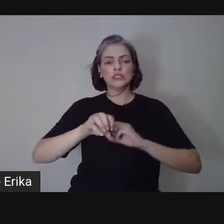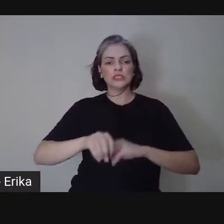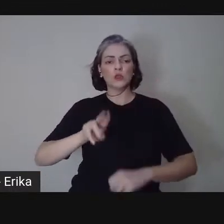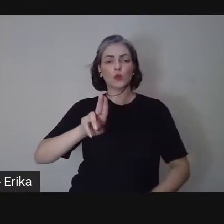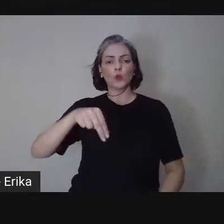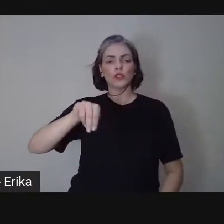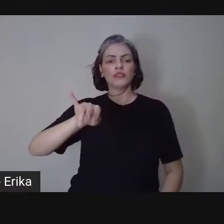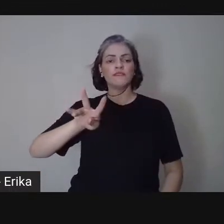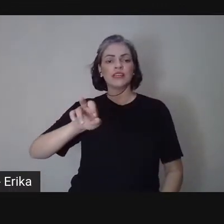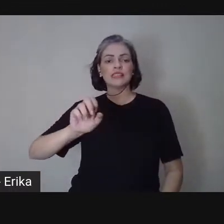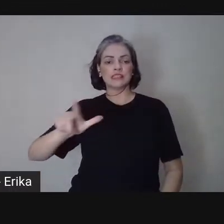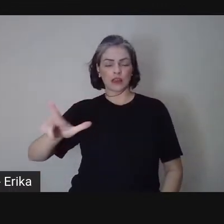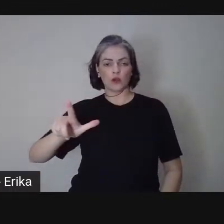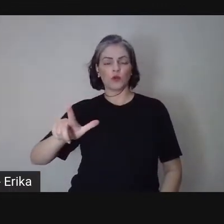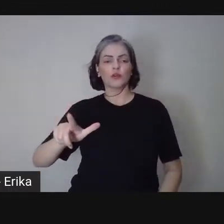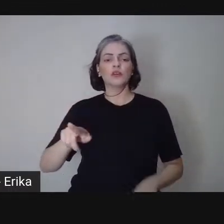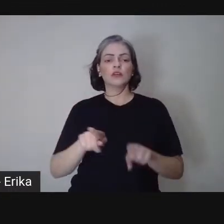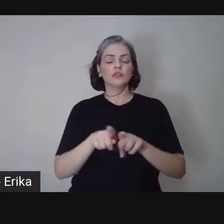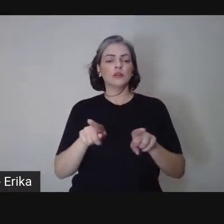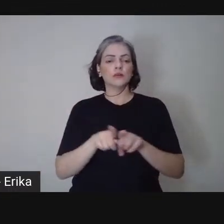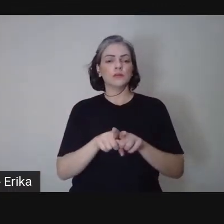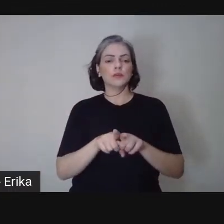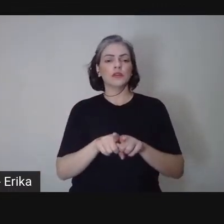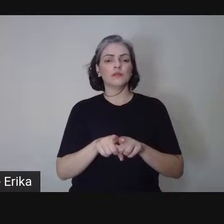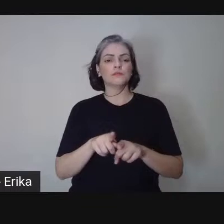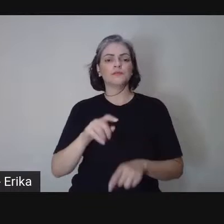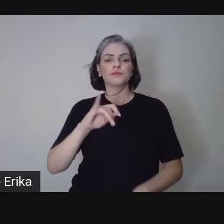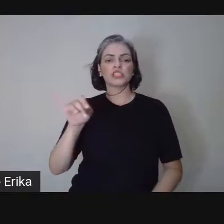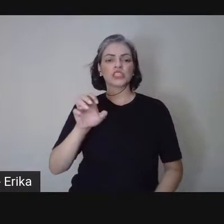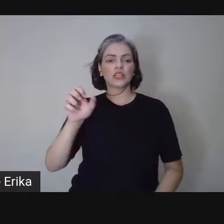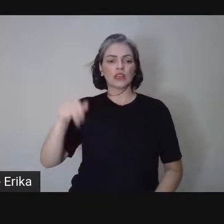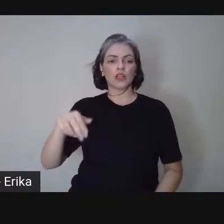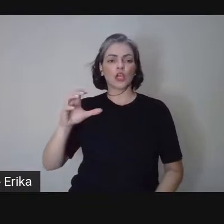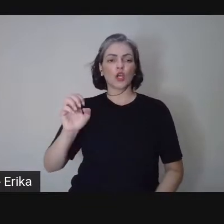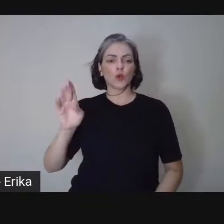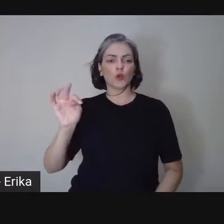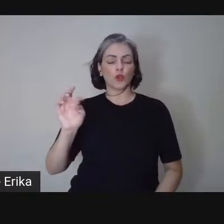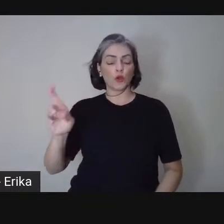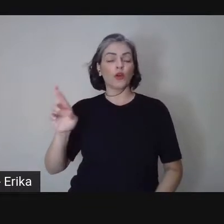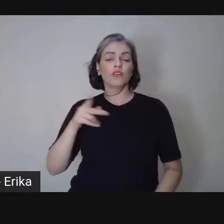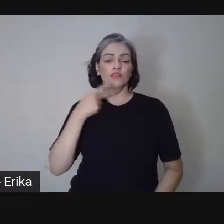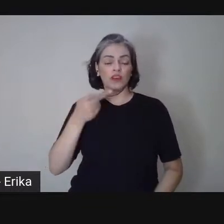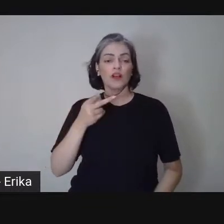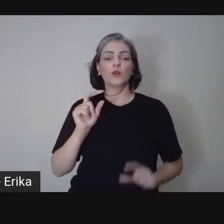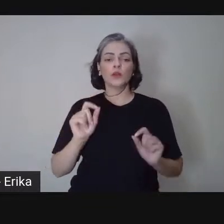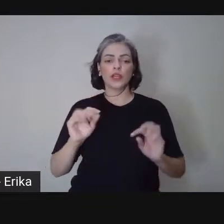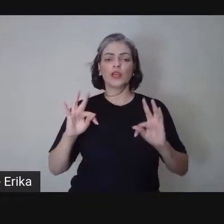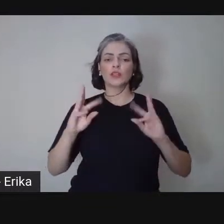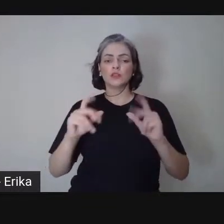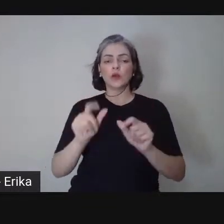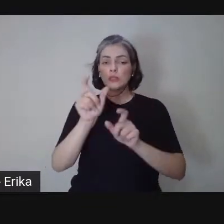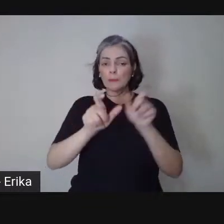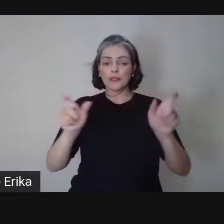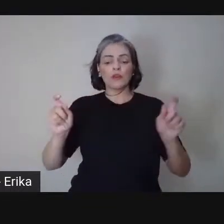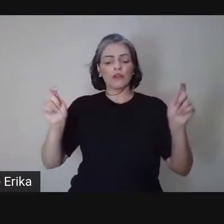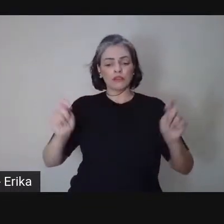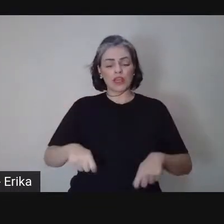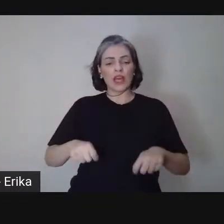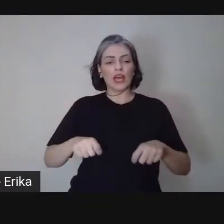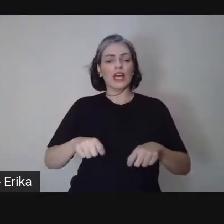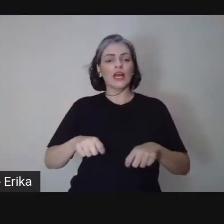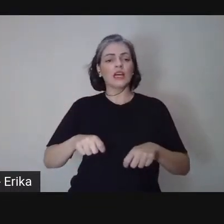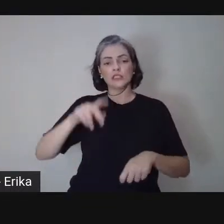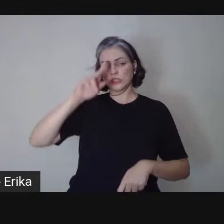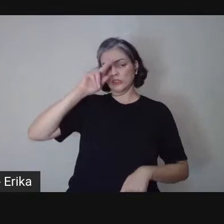Tal como, sistematizado por Jacotot, prevê que todo homem é capaz de instruir-se a si mesmo, passando para